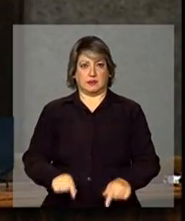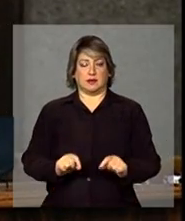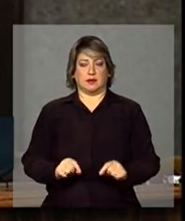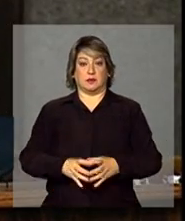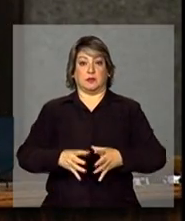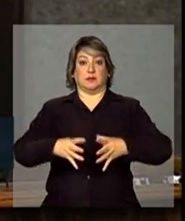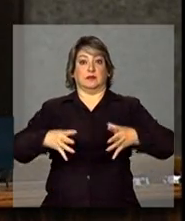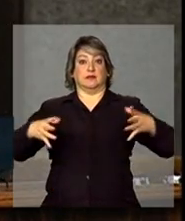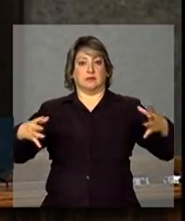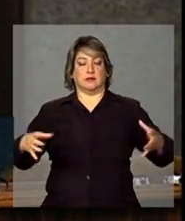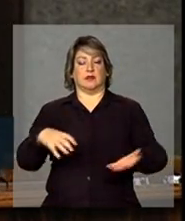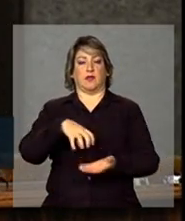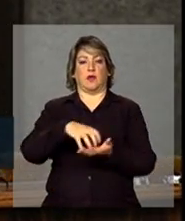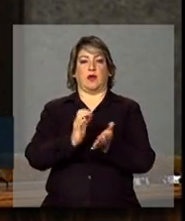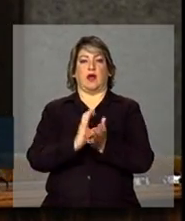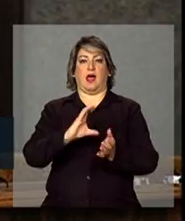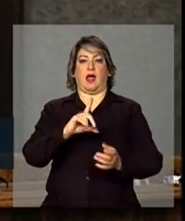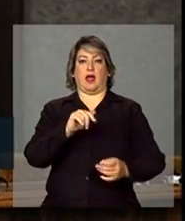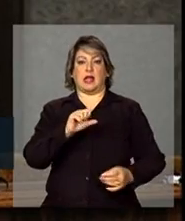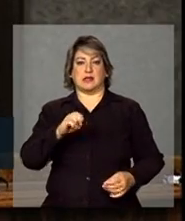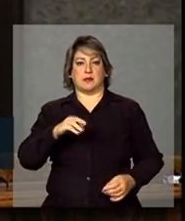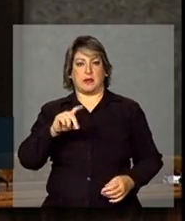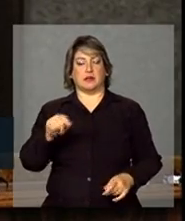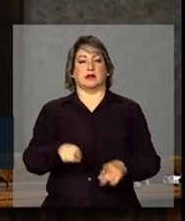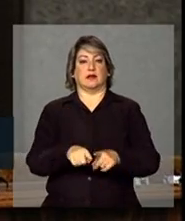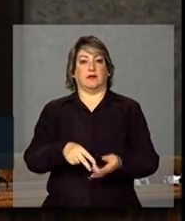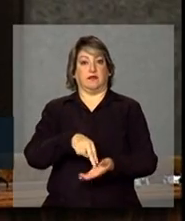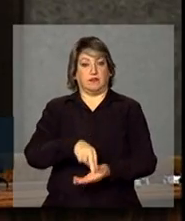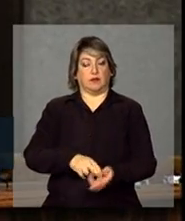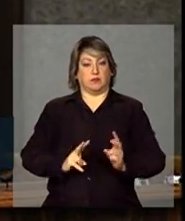expansão da classe média e da sua consolidação.